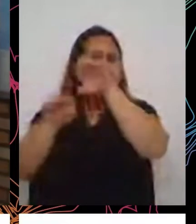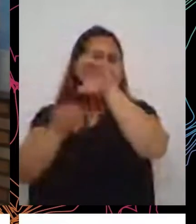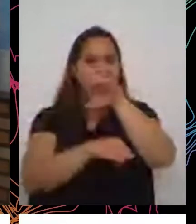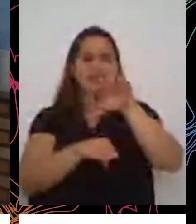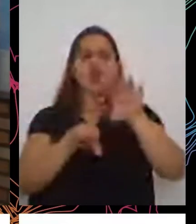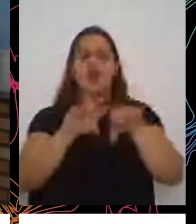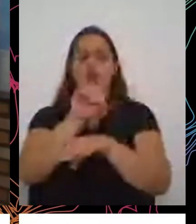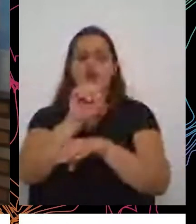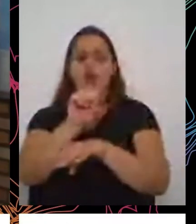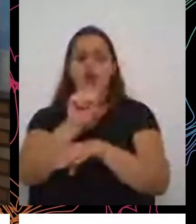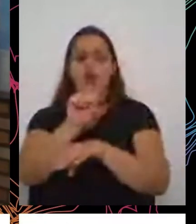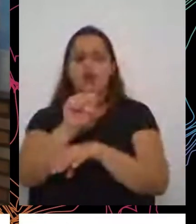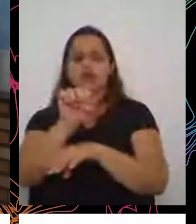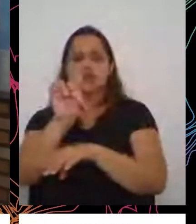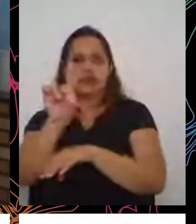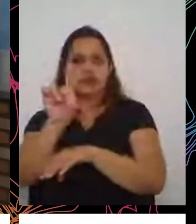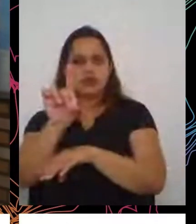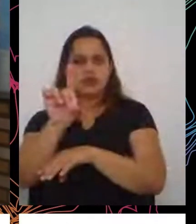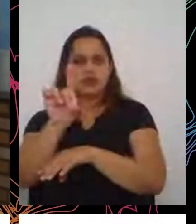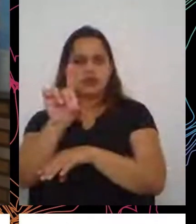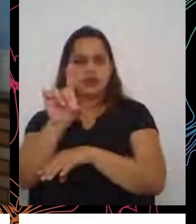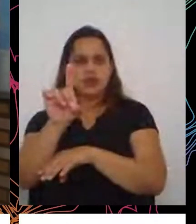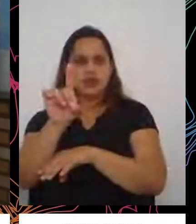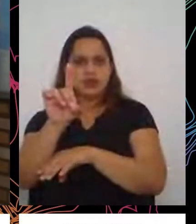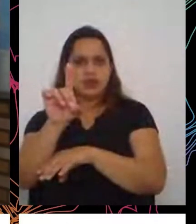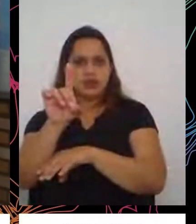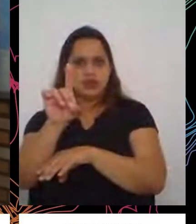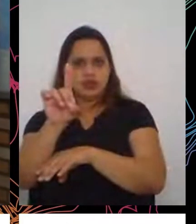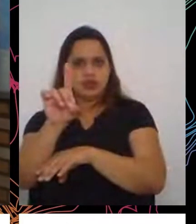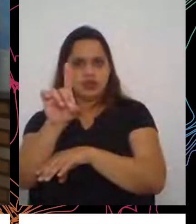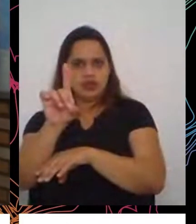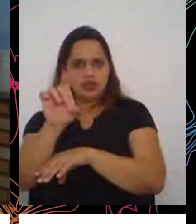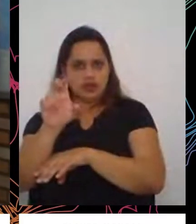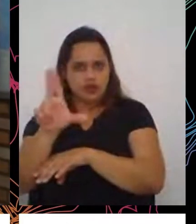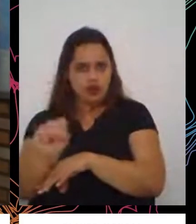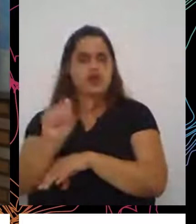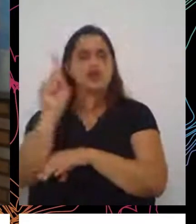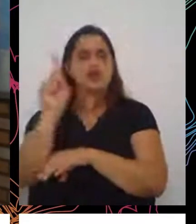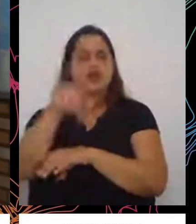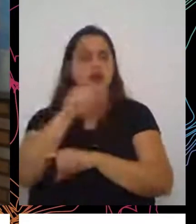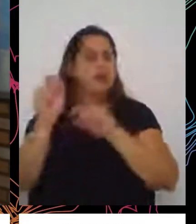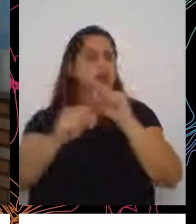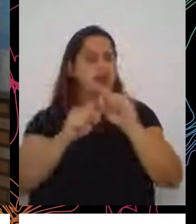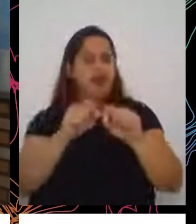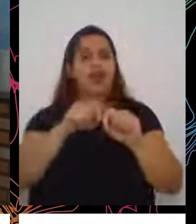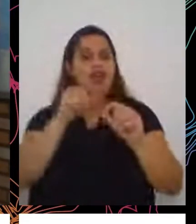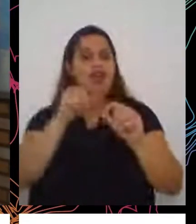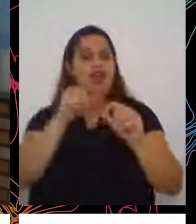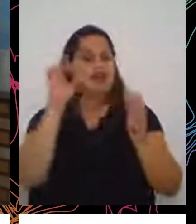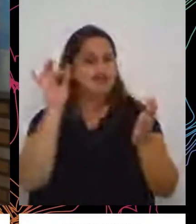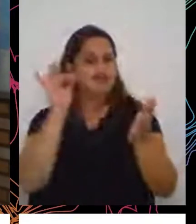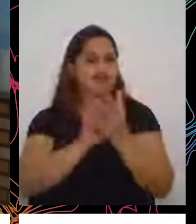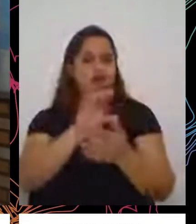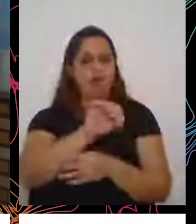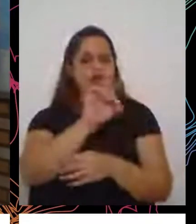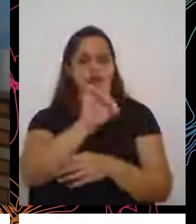10, o 10 é o craque do time. É exatamente a diminuição das desigualdades. Se nós não diminuirmos